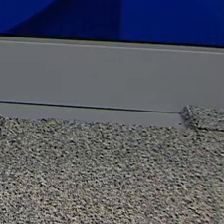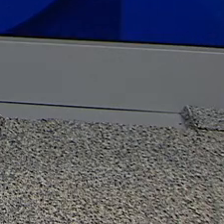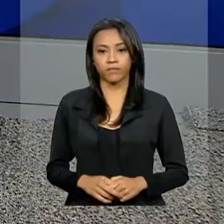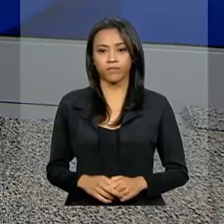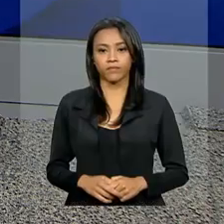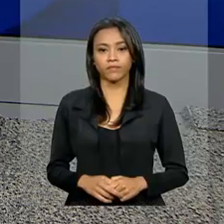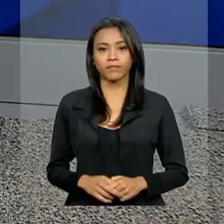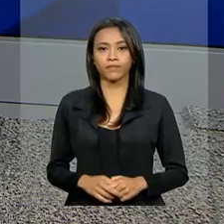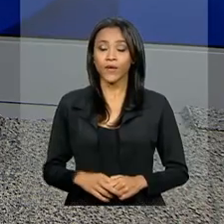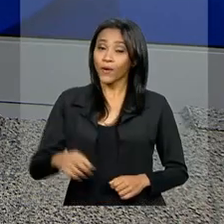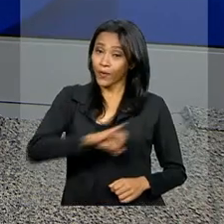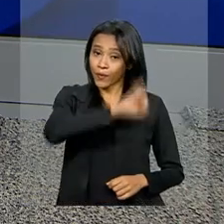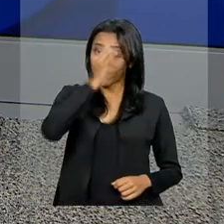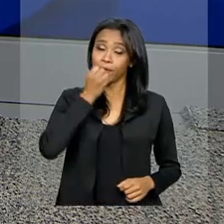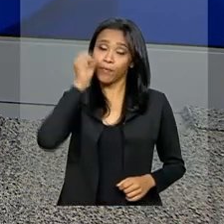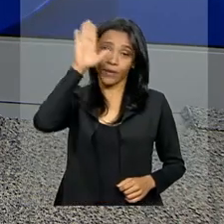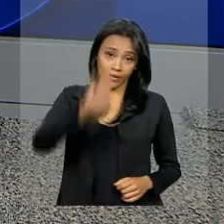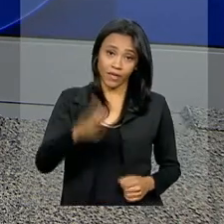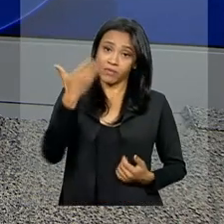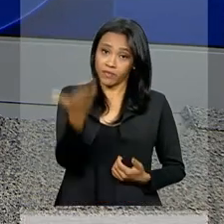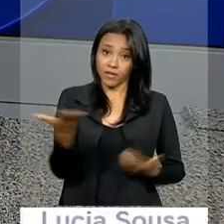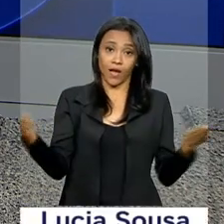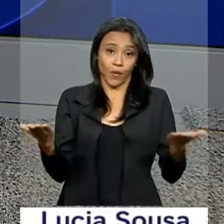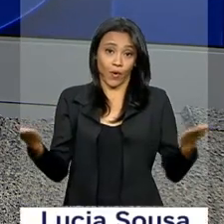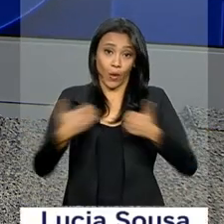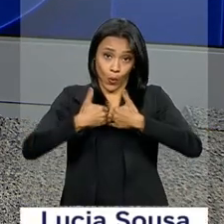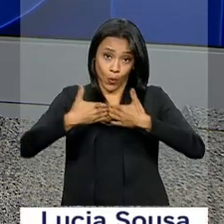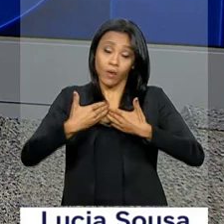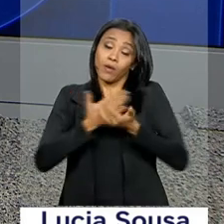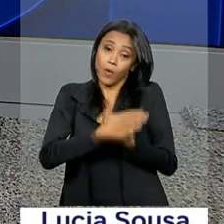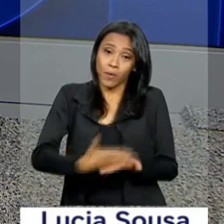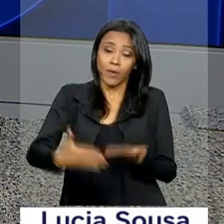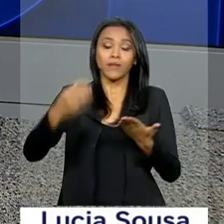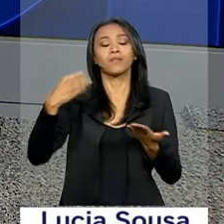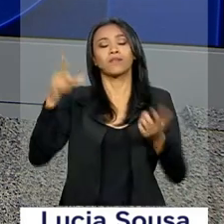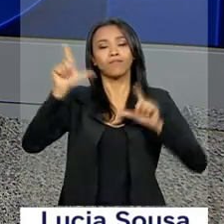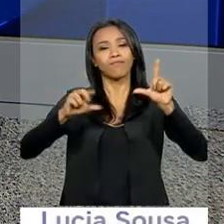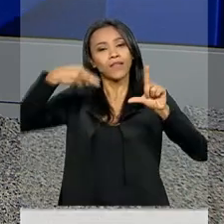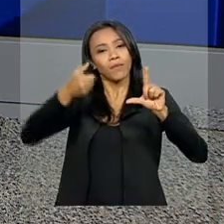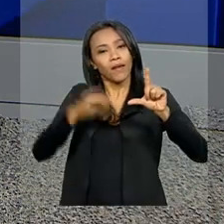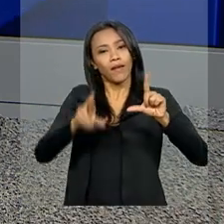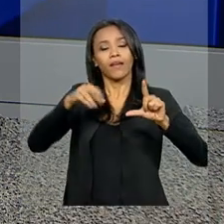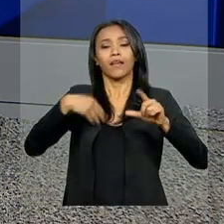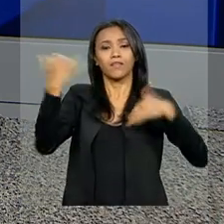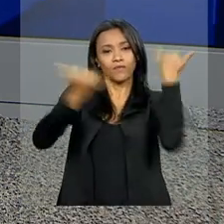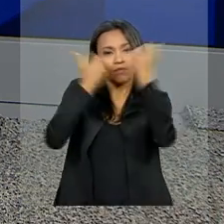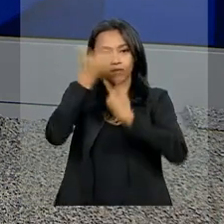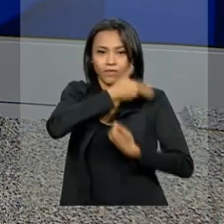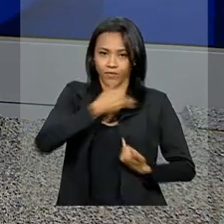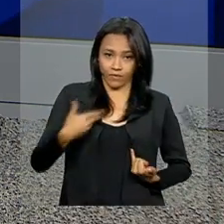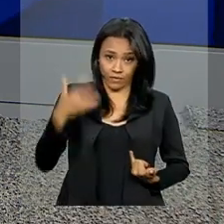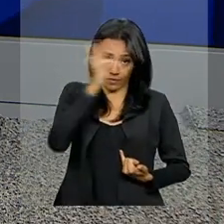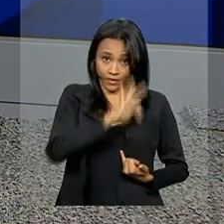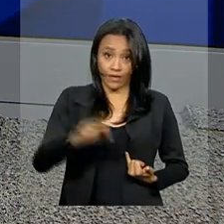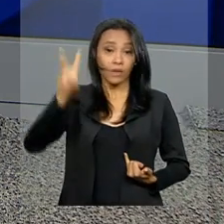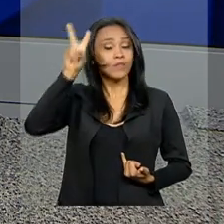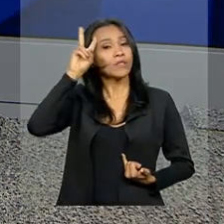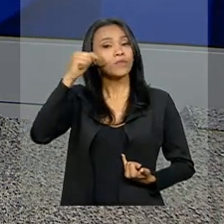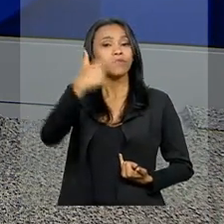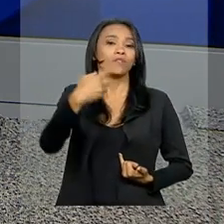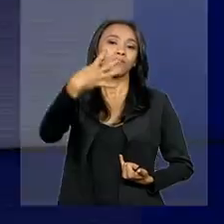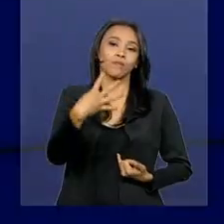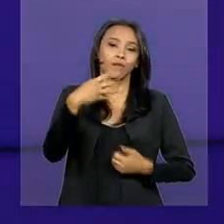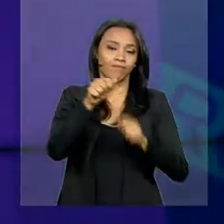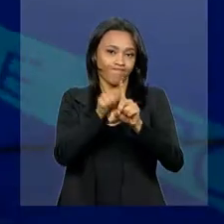Olá, boa tarde para você. Começa agora o repórter NBR com as notícias do governo federal desta segunda-feira, 24 de setembro.